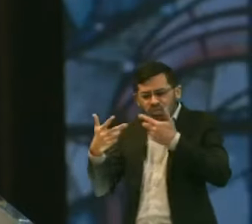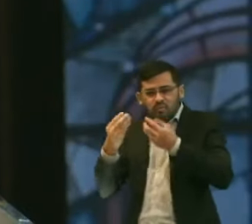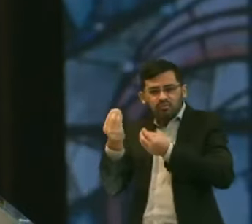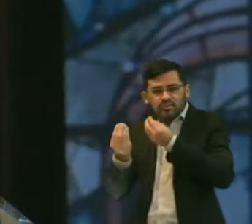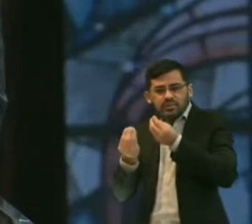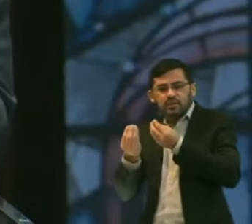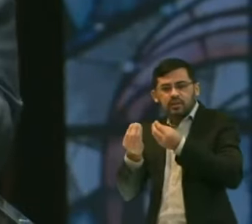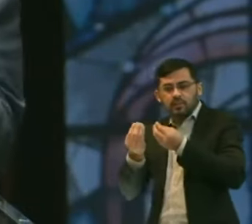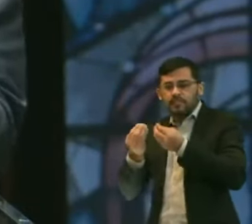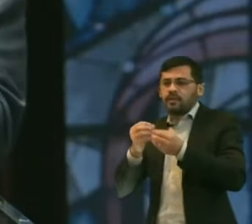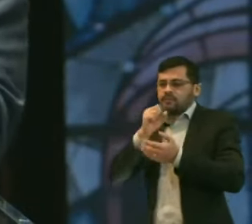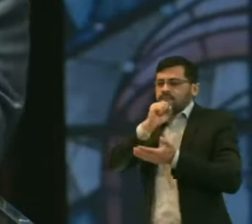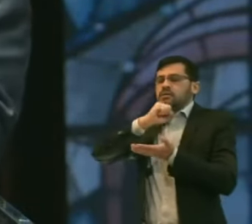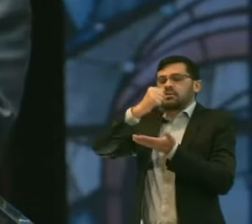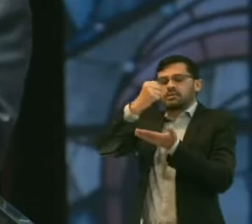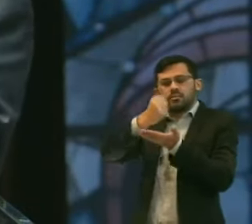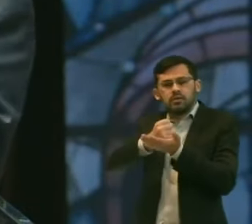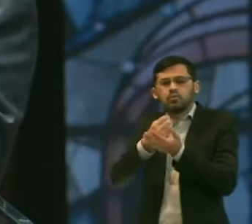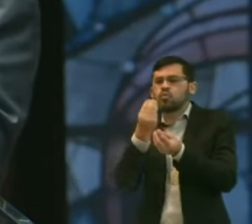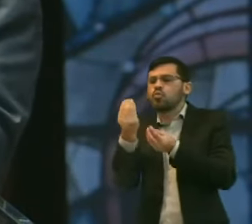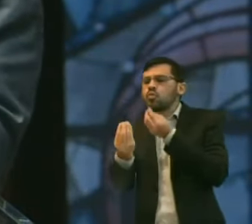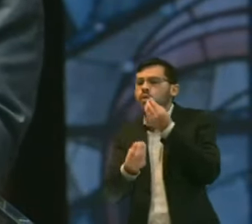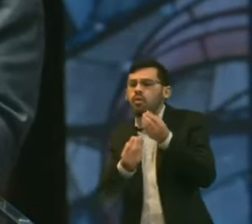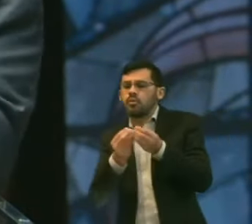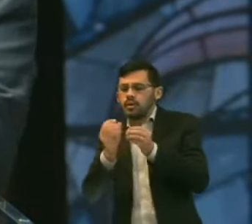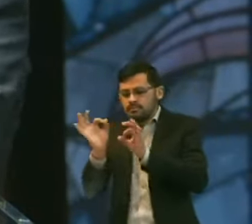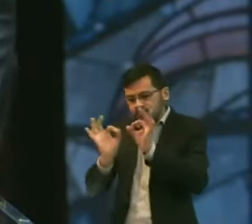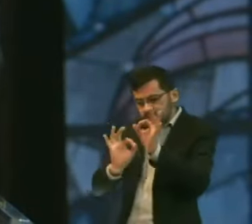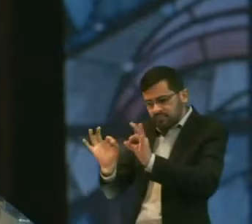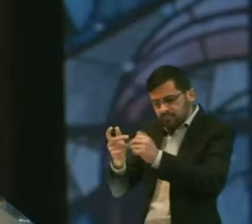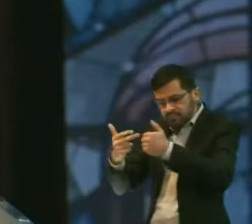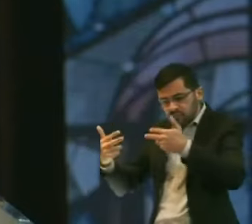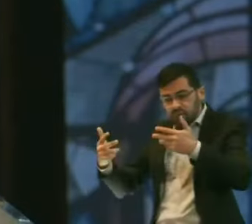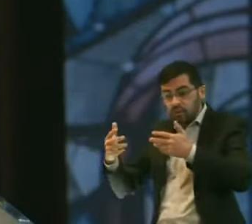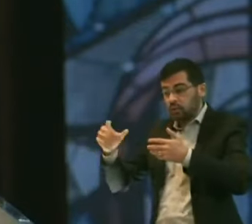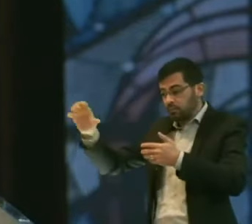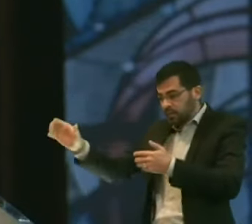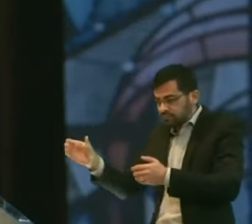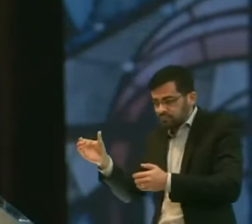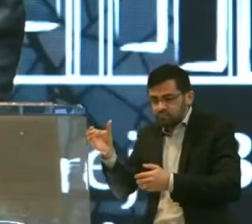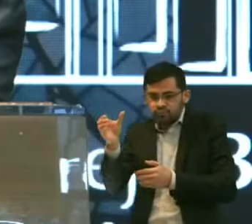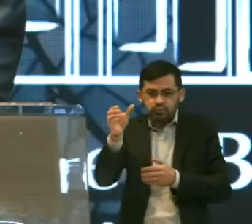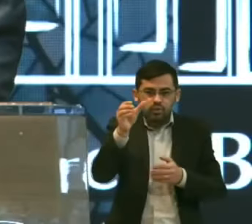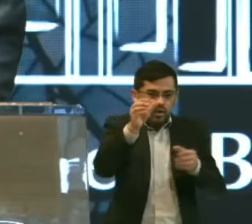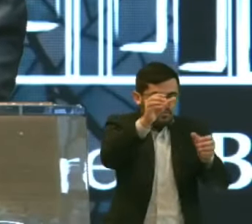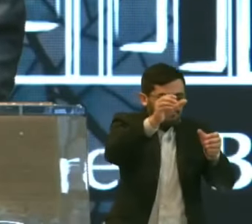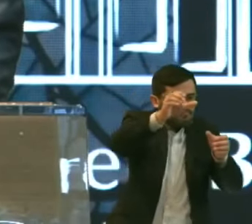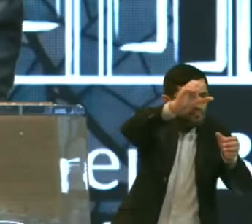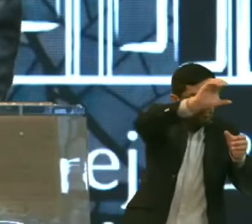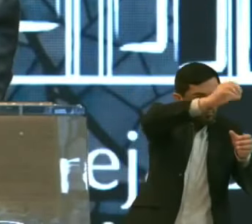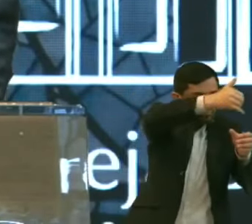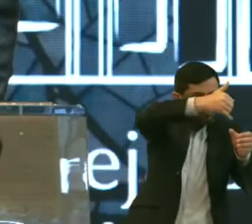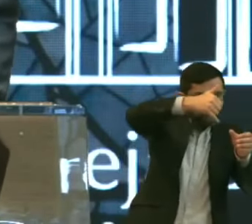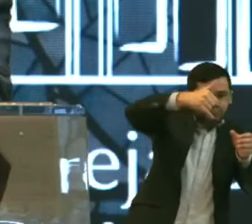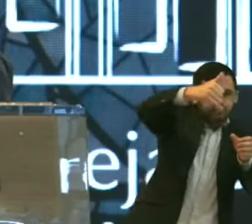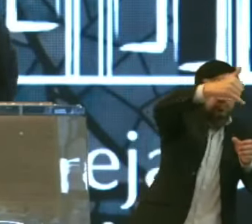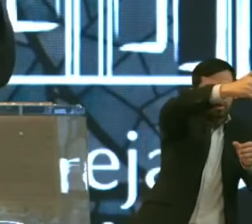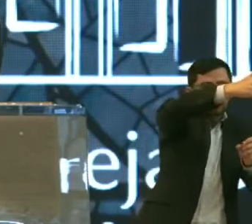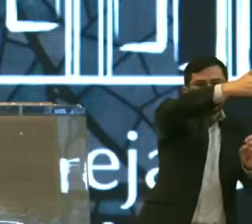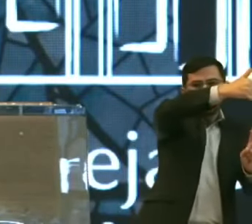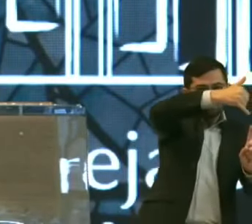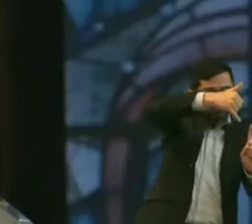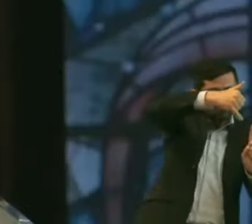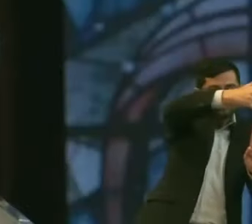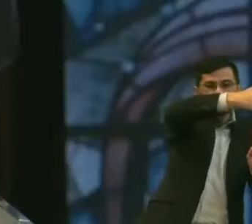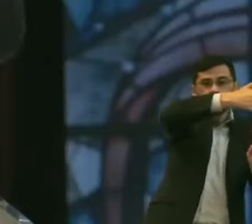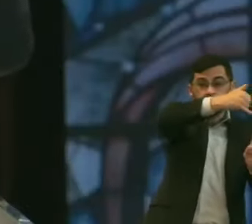Está lá no Velho Testamento Como é que tinha que ser preparado E ele derrama Sobre a cabeça de Saul E dizendo